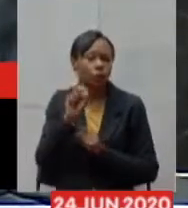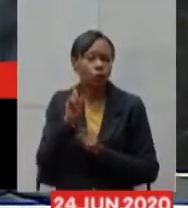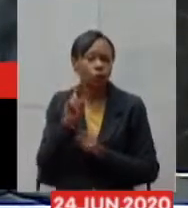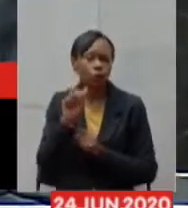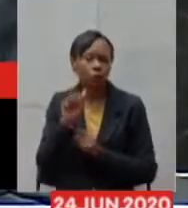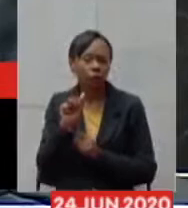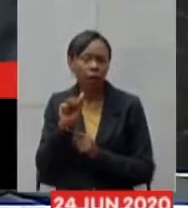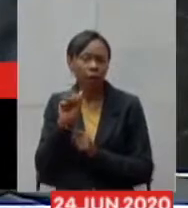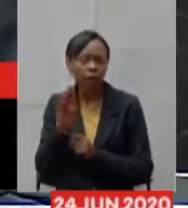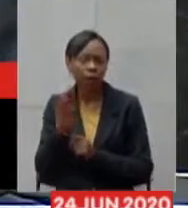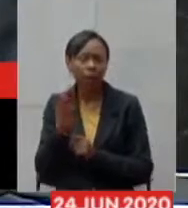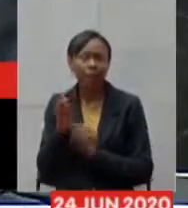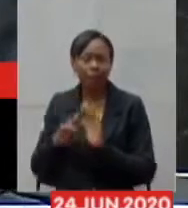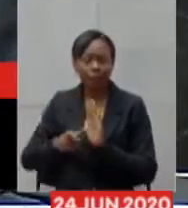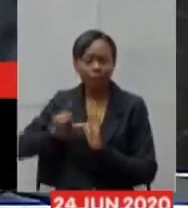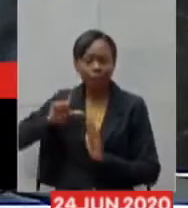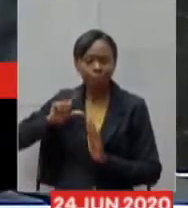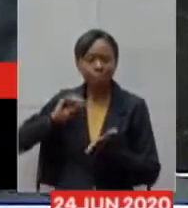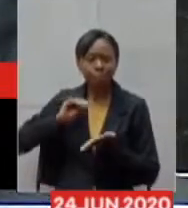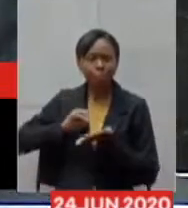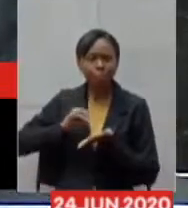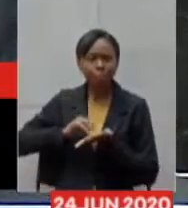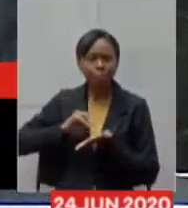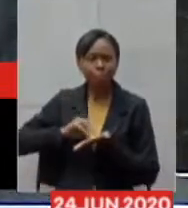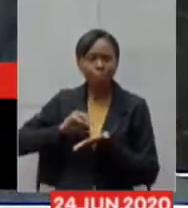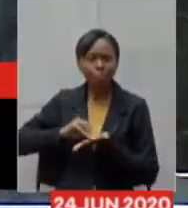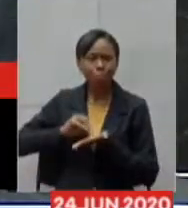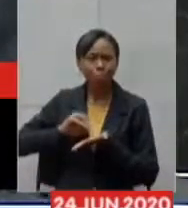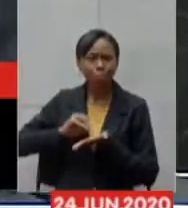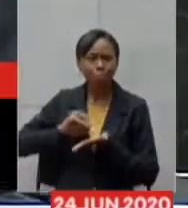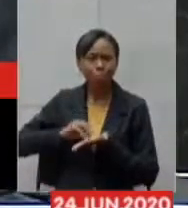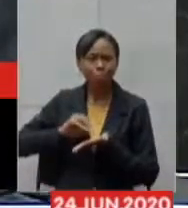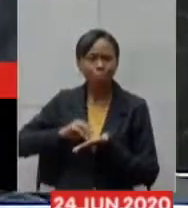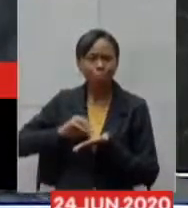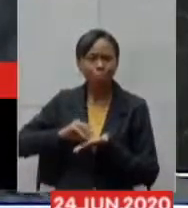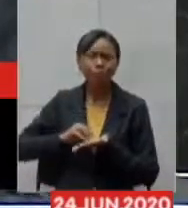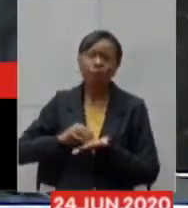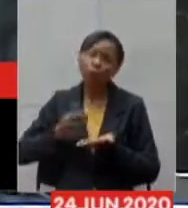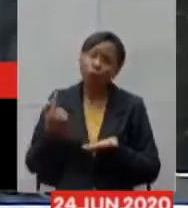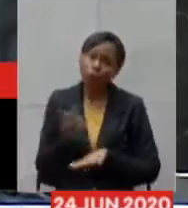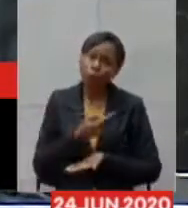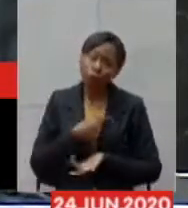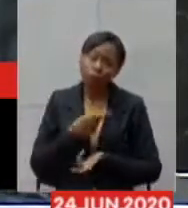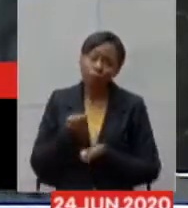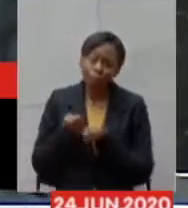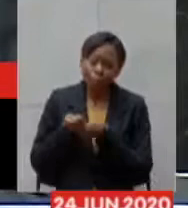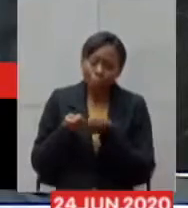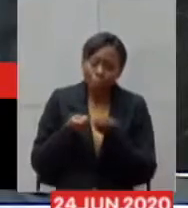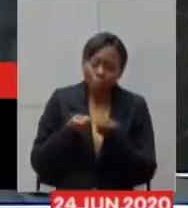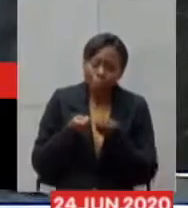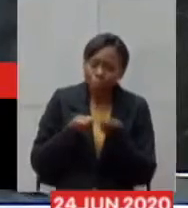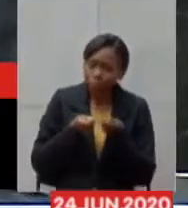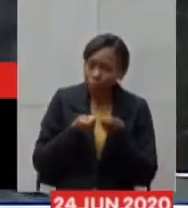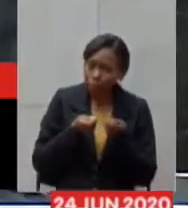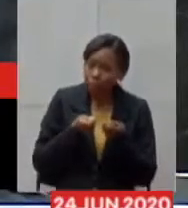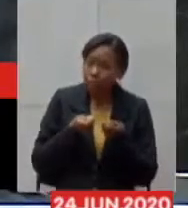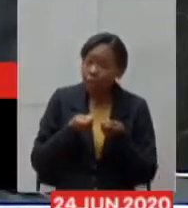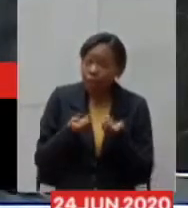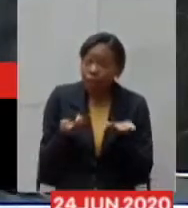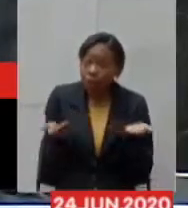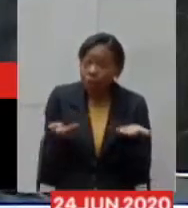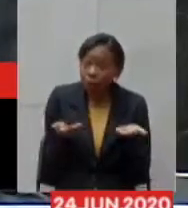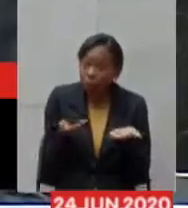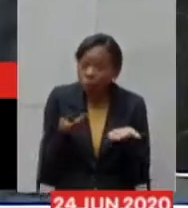esteve em falta há muito tempo então nós tivemos que controlar um pouco a execução dos testes agora eles estão chegando